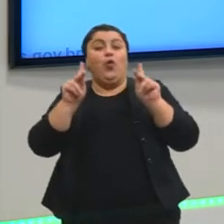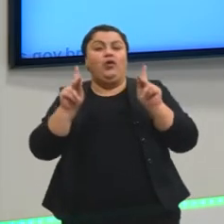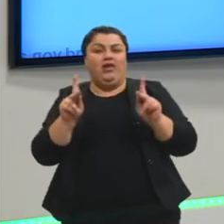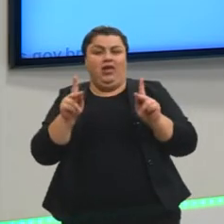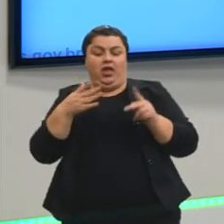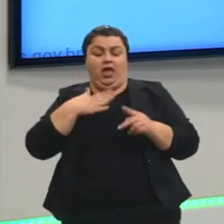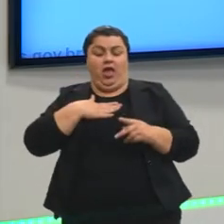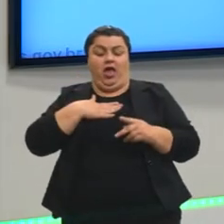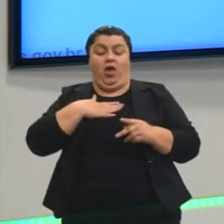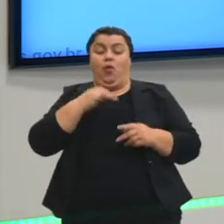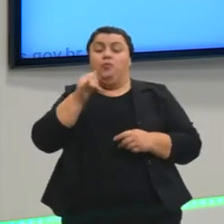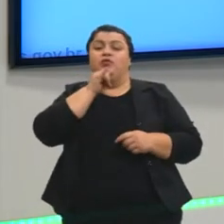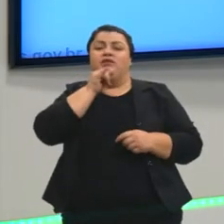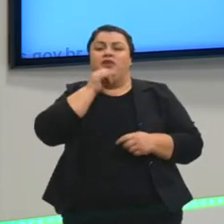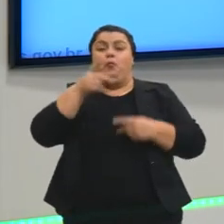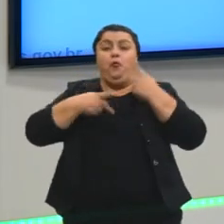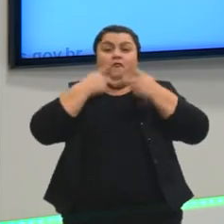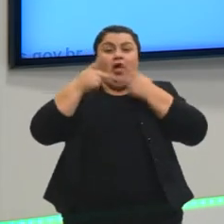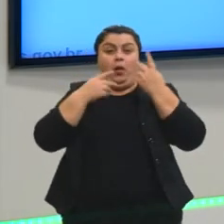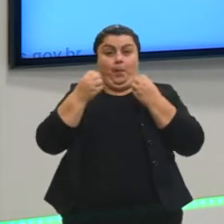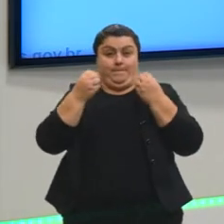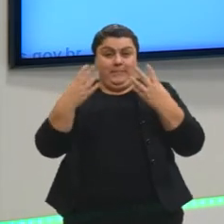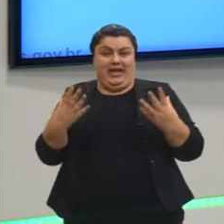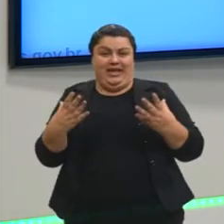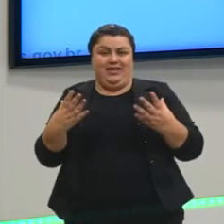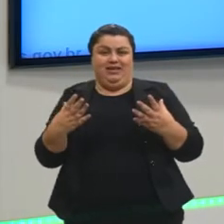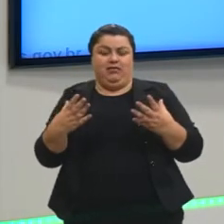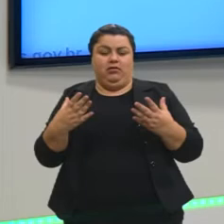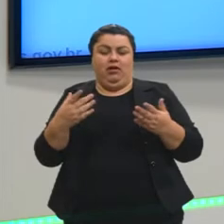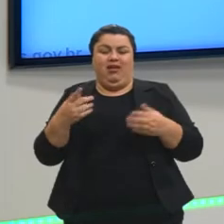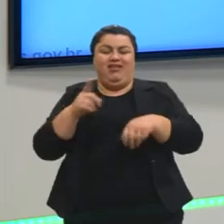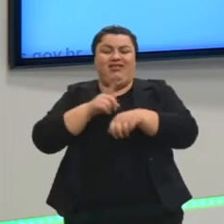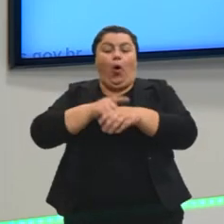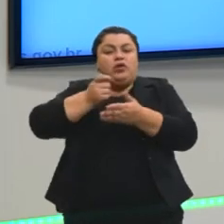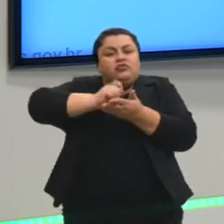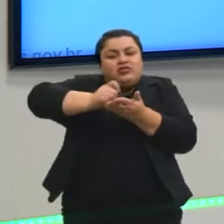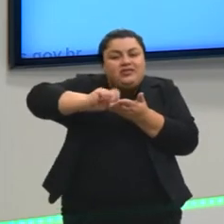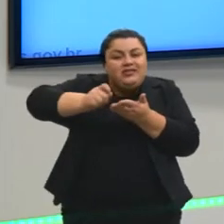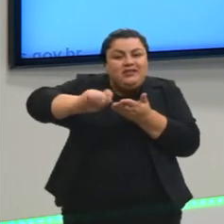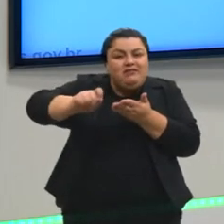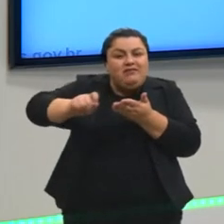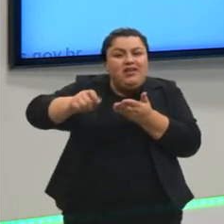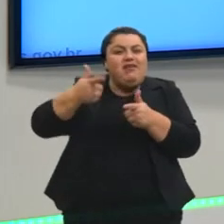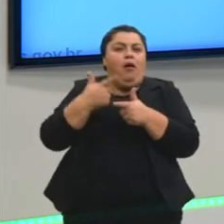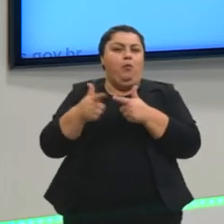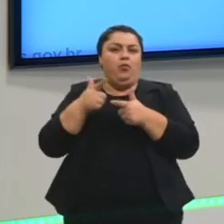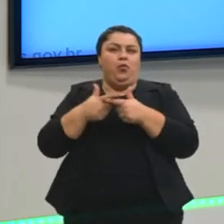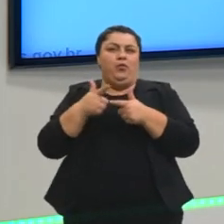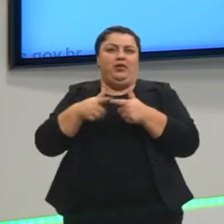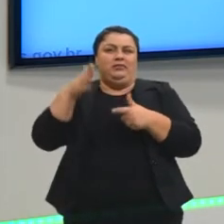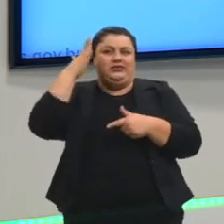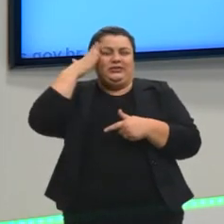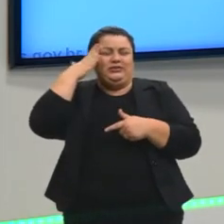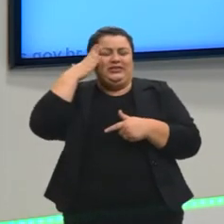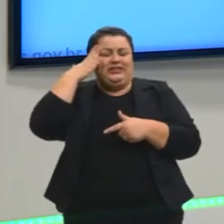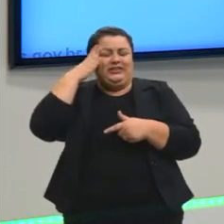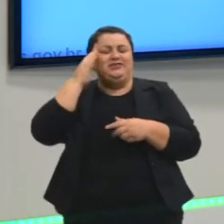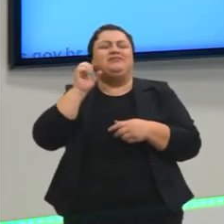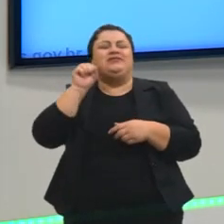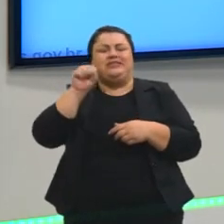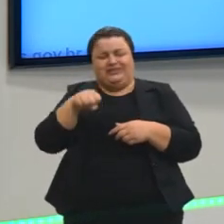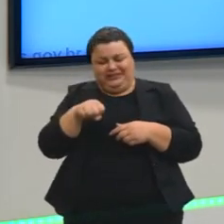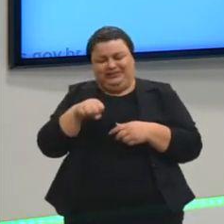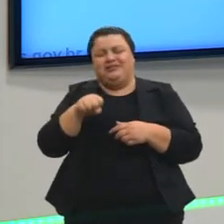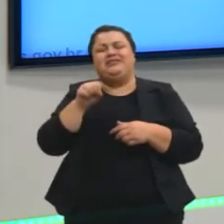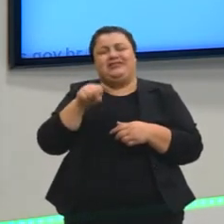Eu, por exemplo, falo muito bem. Mas aí, na hora de botar para o papel, que é o problema, eu sei. É isso que acontece